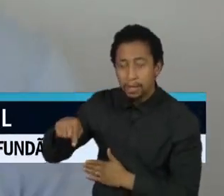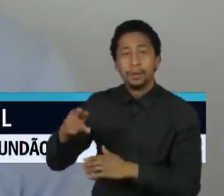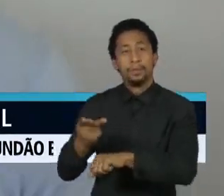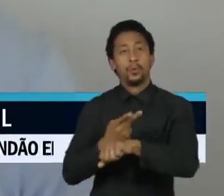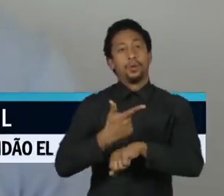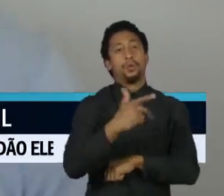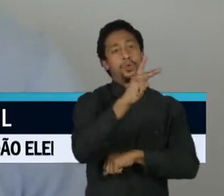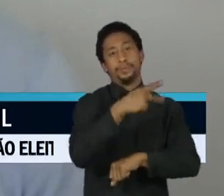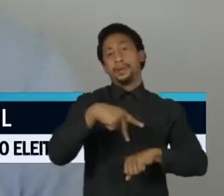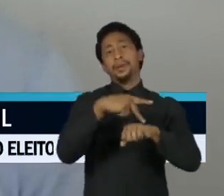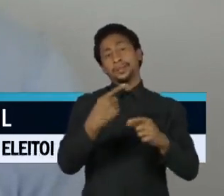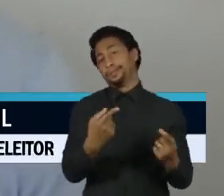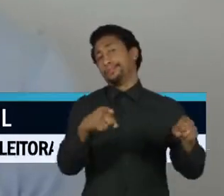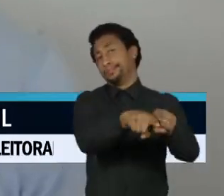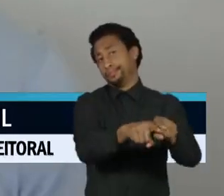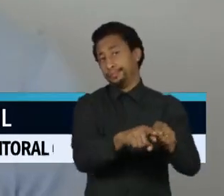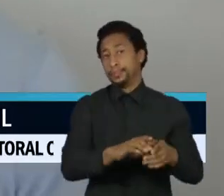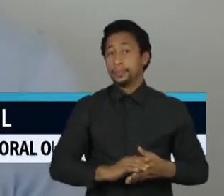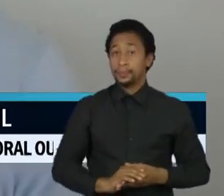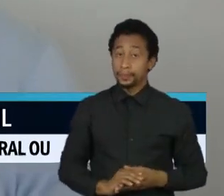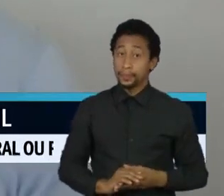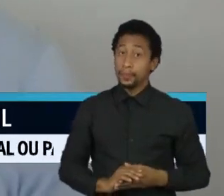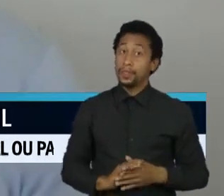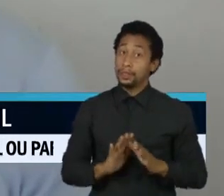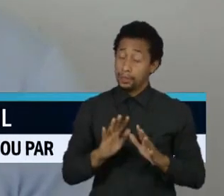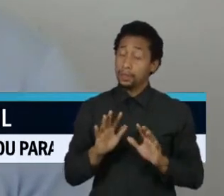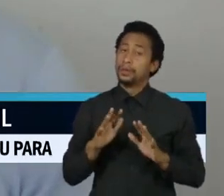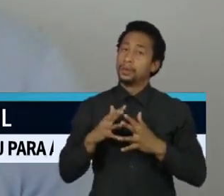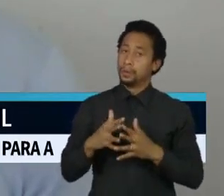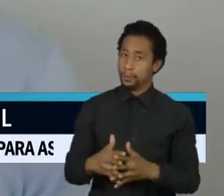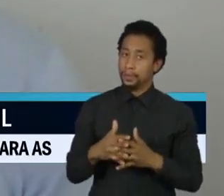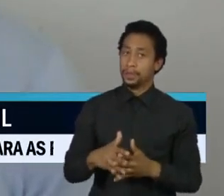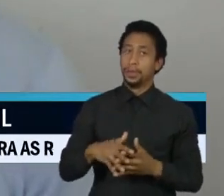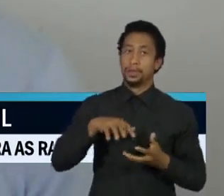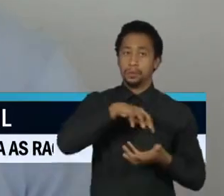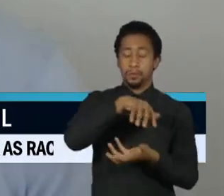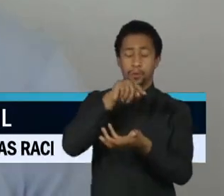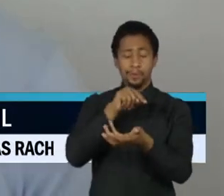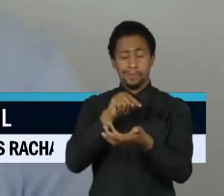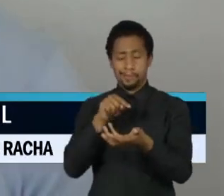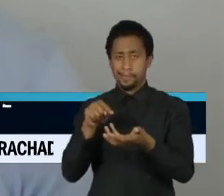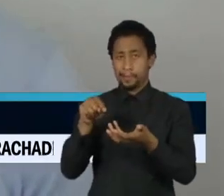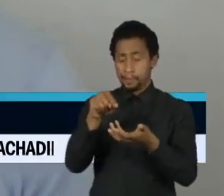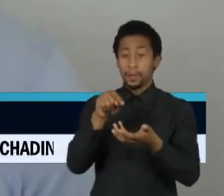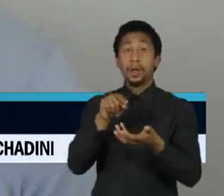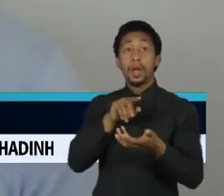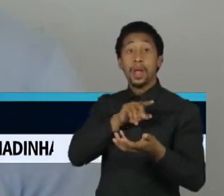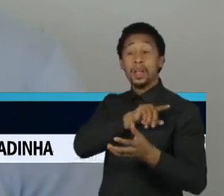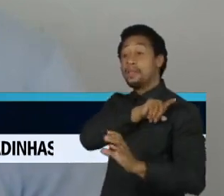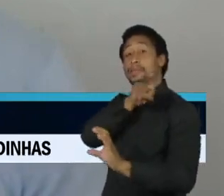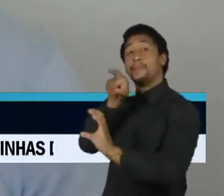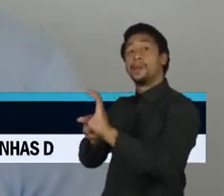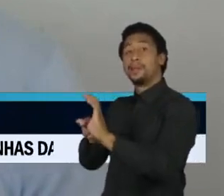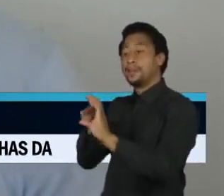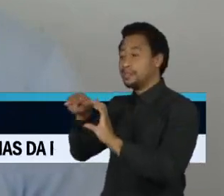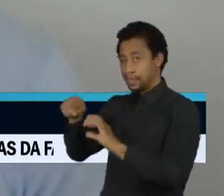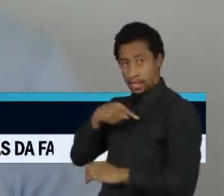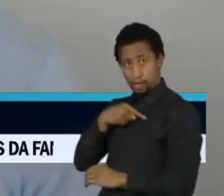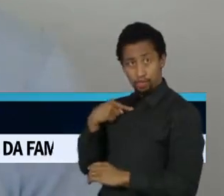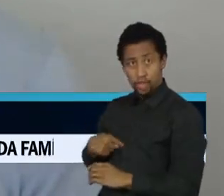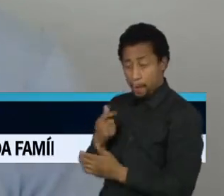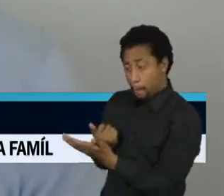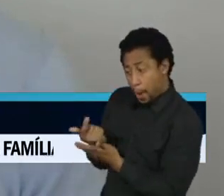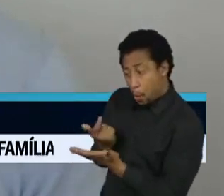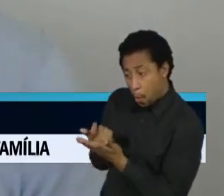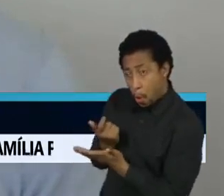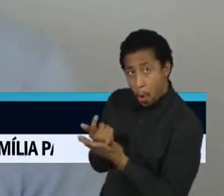muito claro para todas as nações que depender muito de um fornecedor ou de um mercado tem